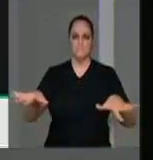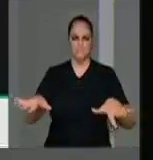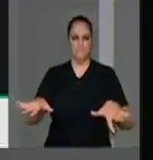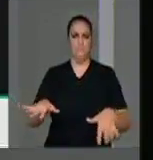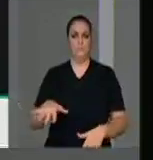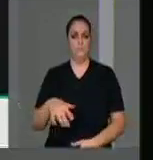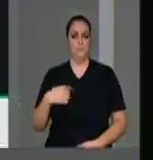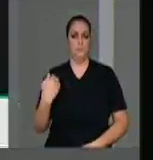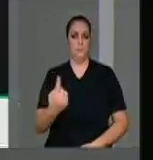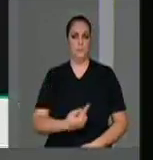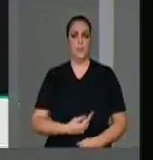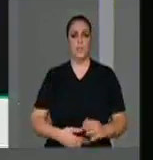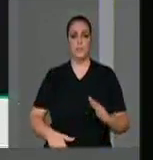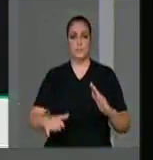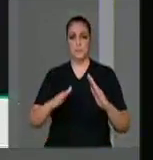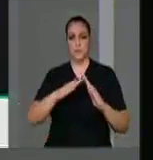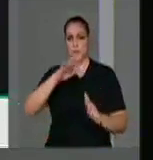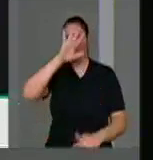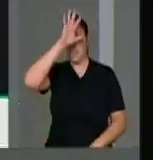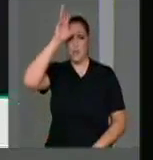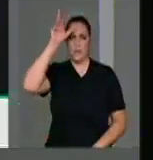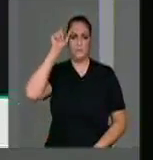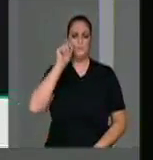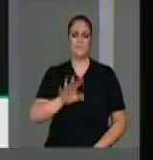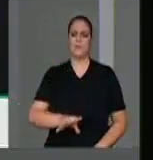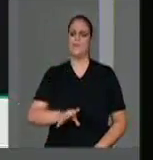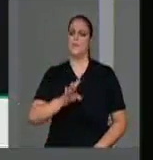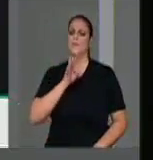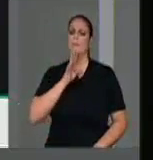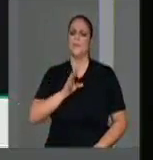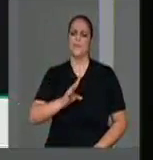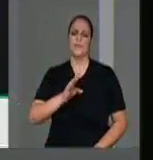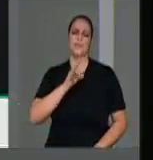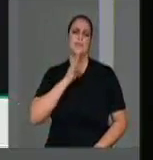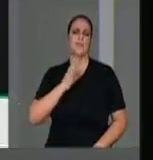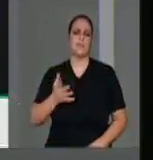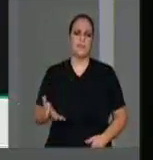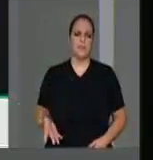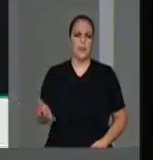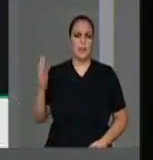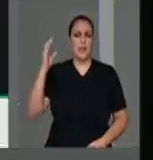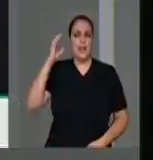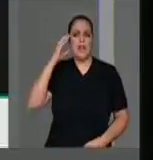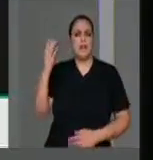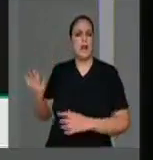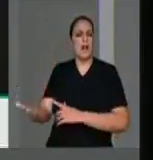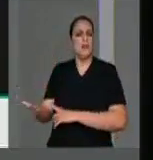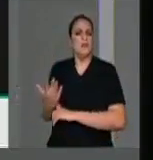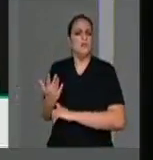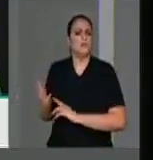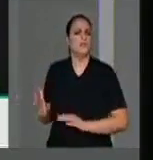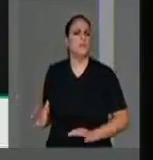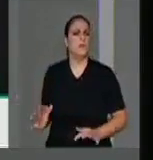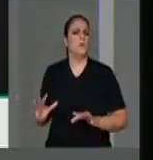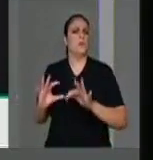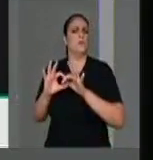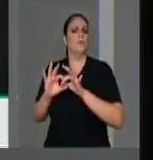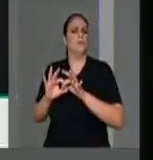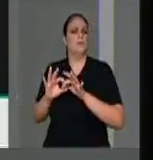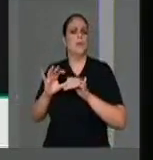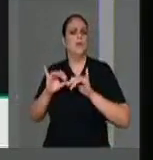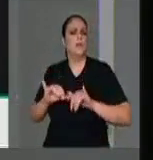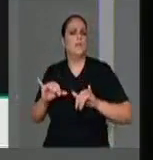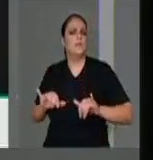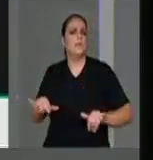Nós, que moramos na Amazônia, conhecemos o quanto o rádio nos aproxima e nos torna pertencentes ao